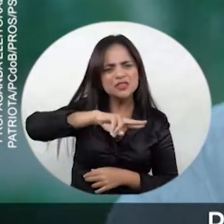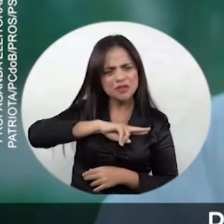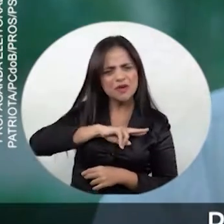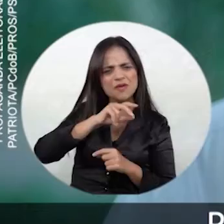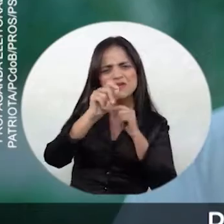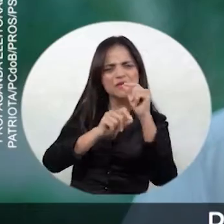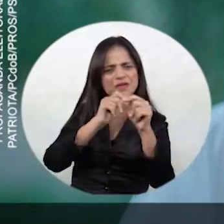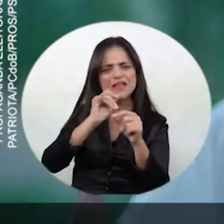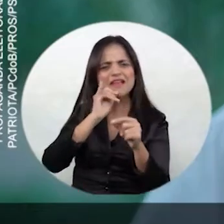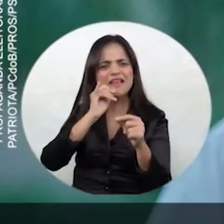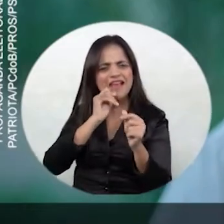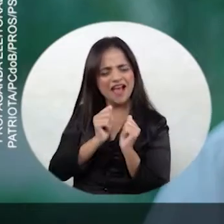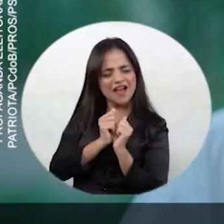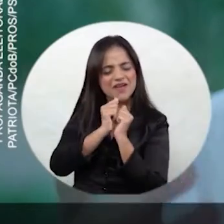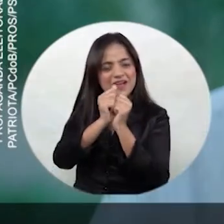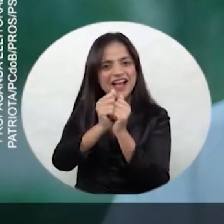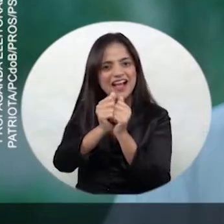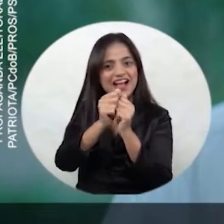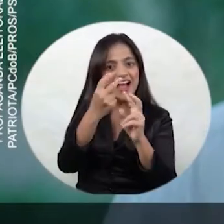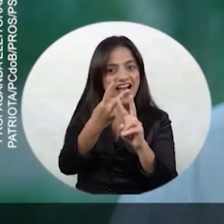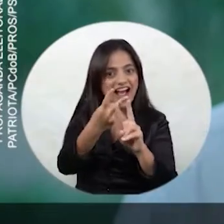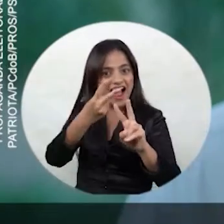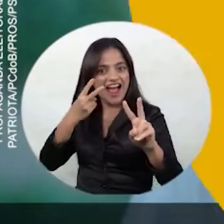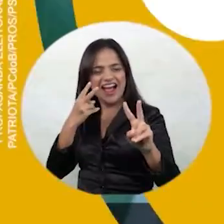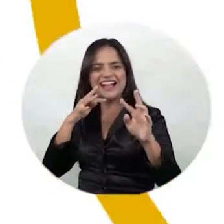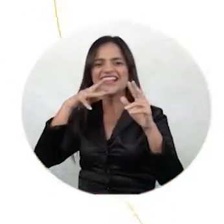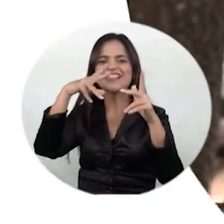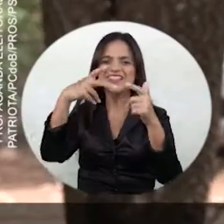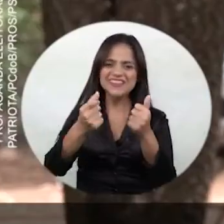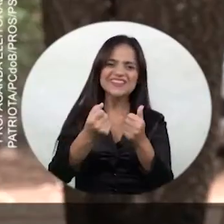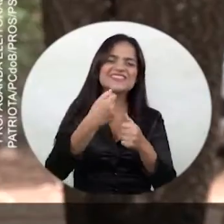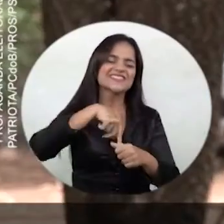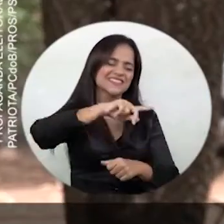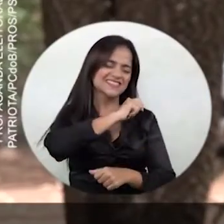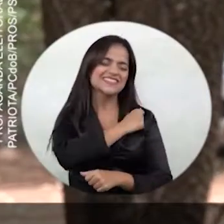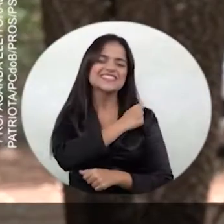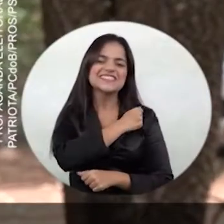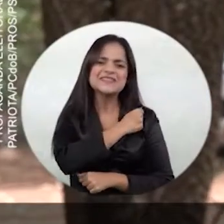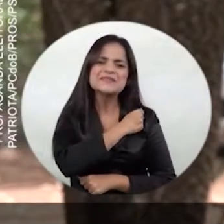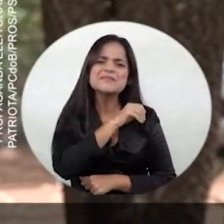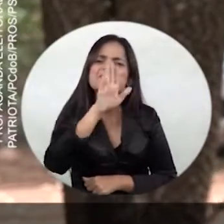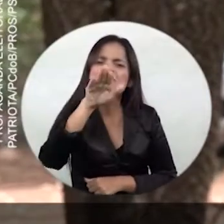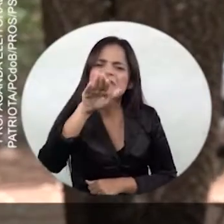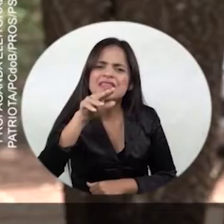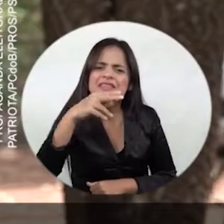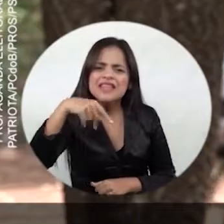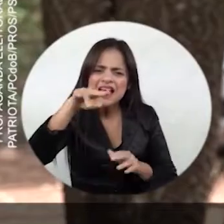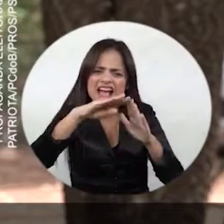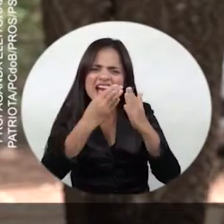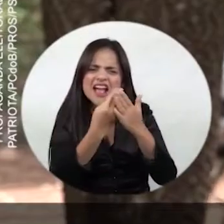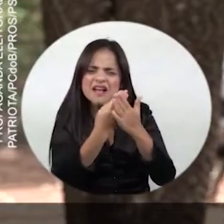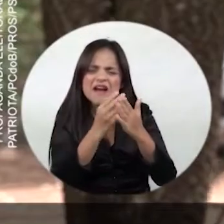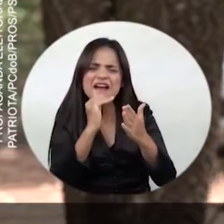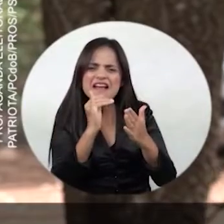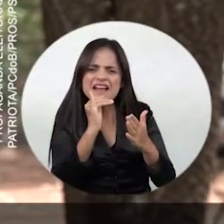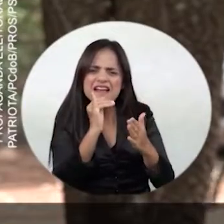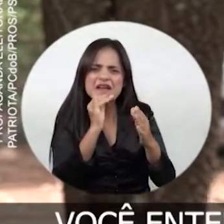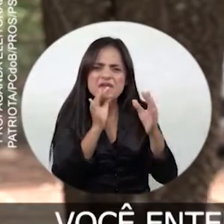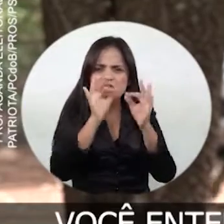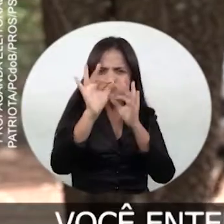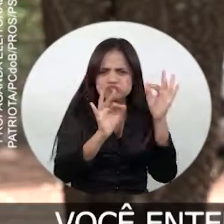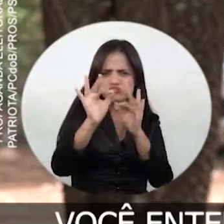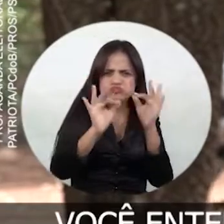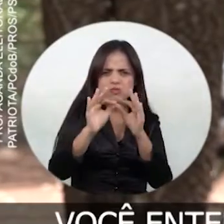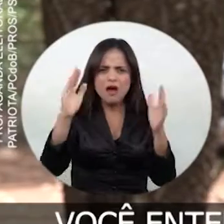acompanhamento online das atividades dos nossos alunos. Essas escolas que foram reformadas recentemente por o Zé Antônio,